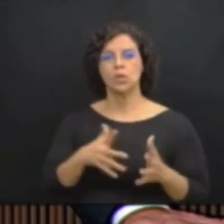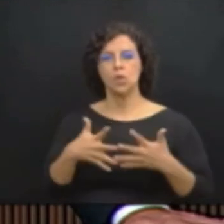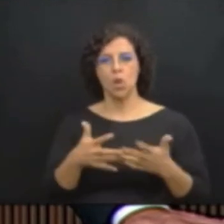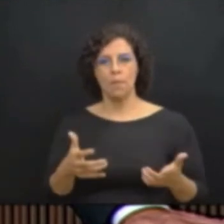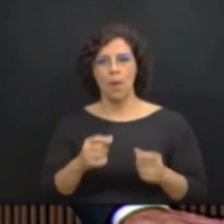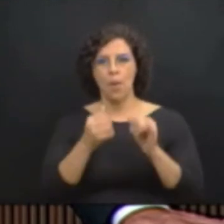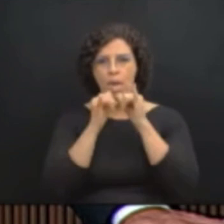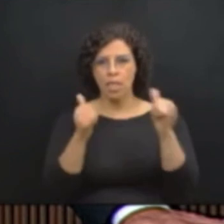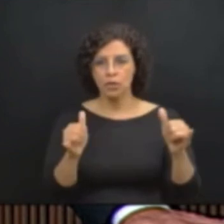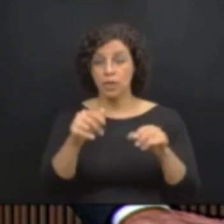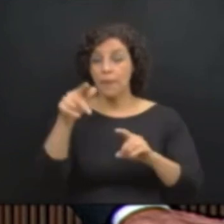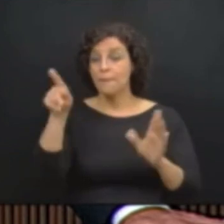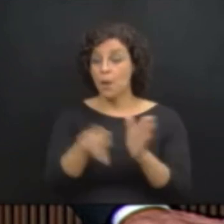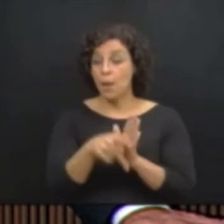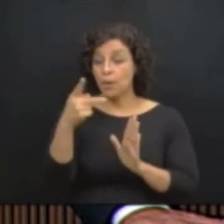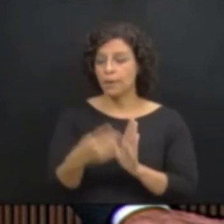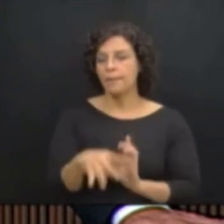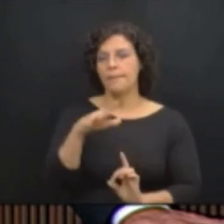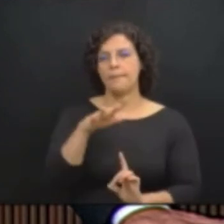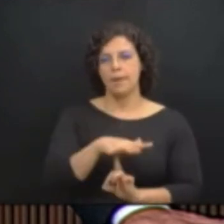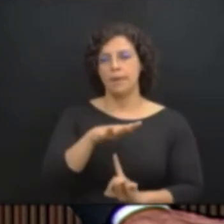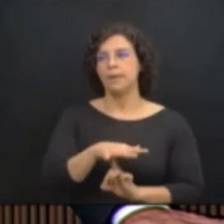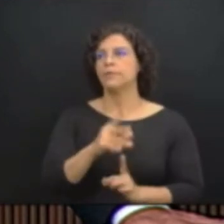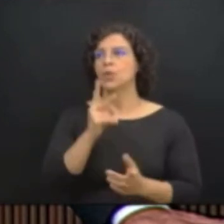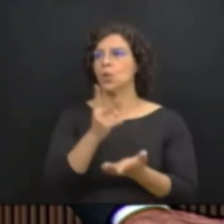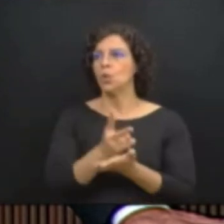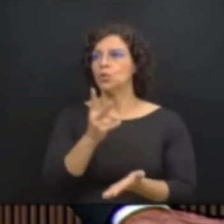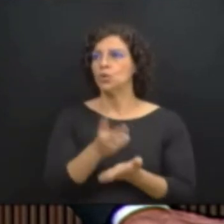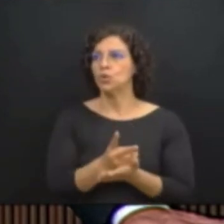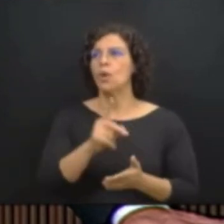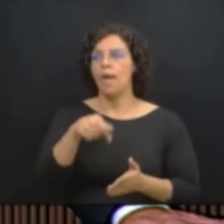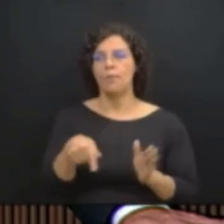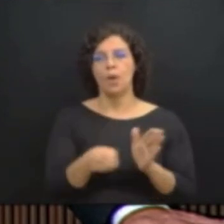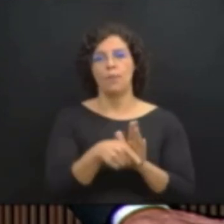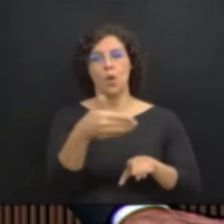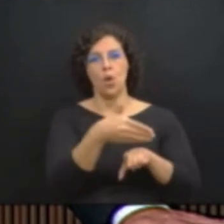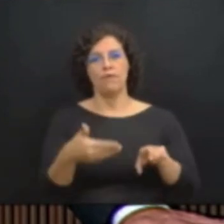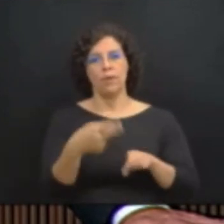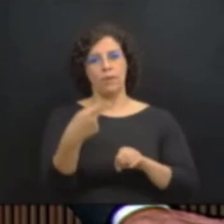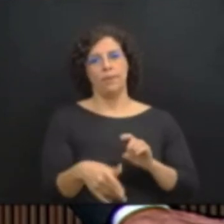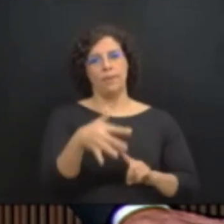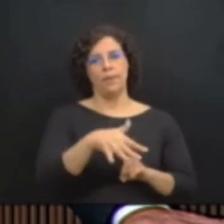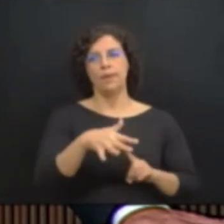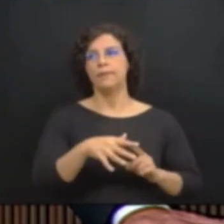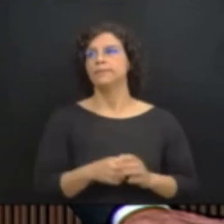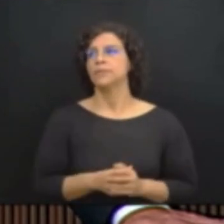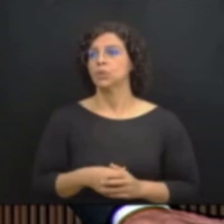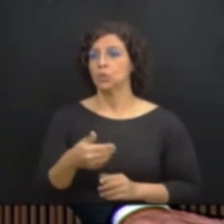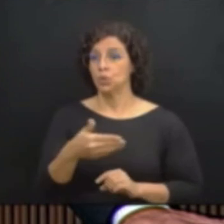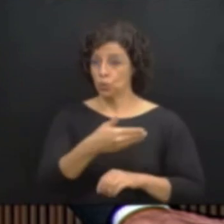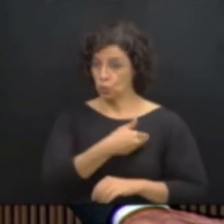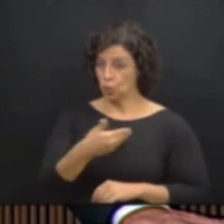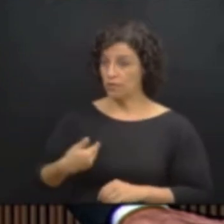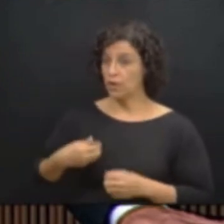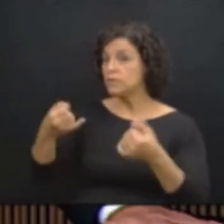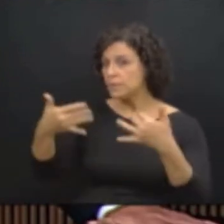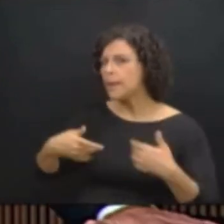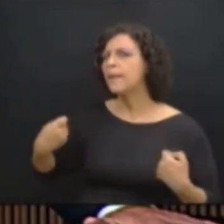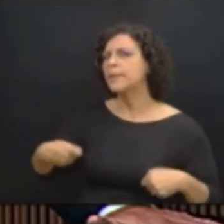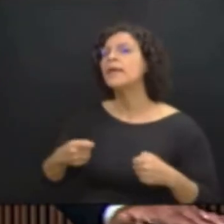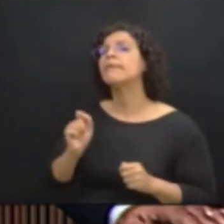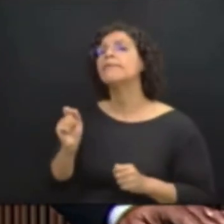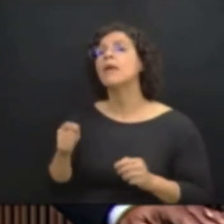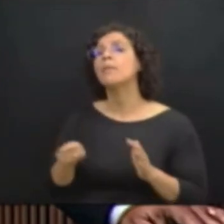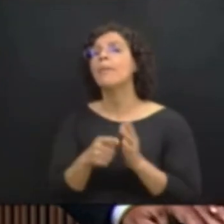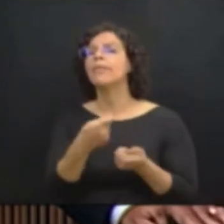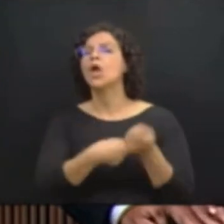energia paranaense, continue sendo do povo do Paraná. E o governador precisa explicar. Para quem